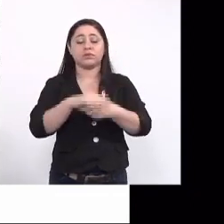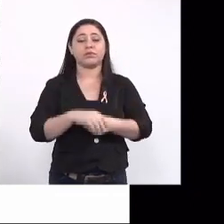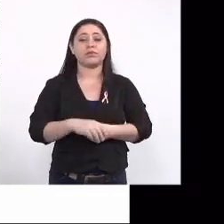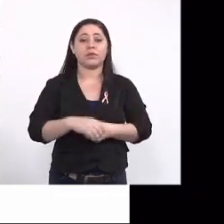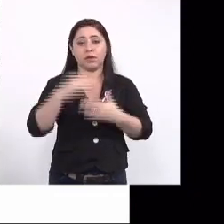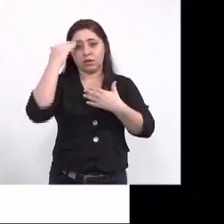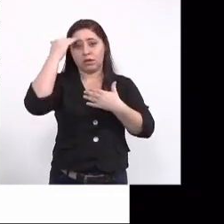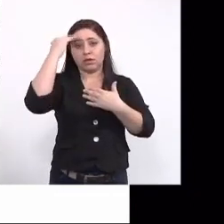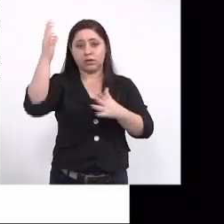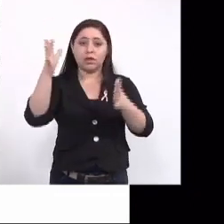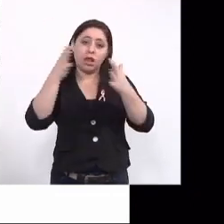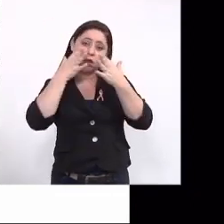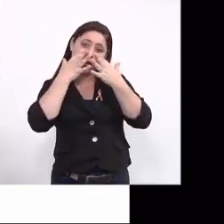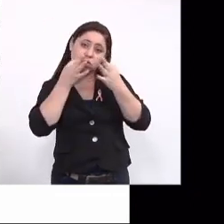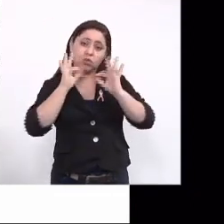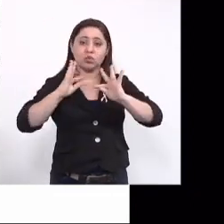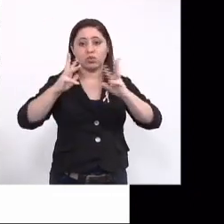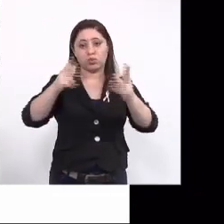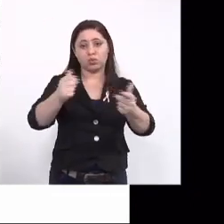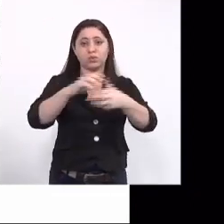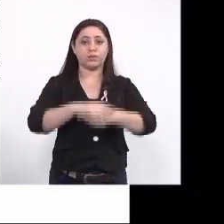e agradeço a atenção de todos